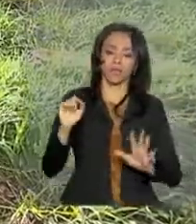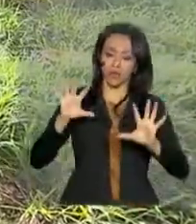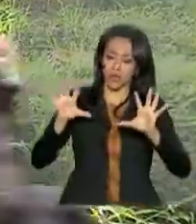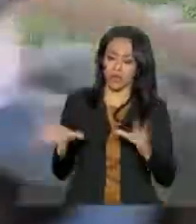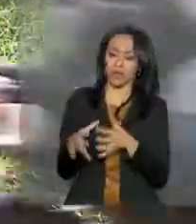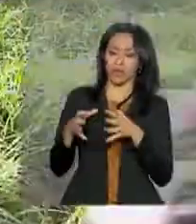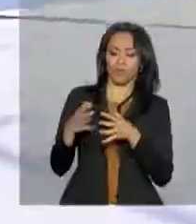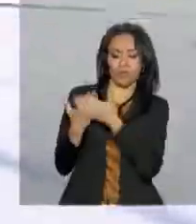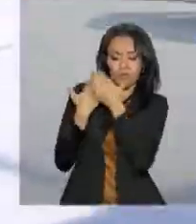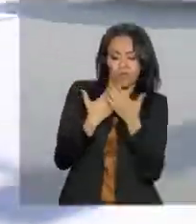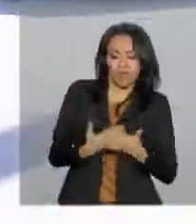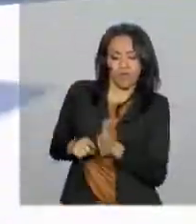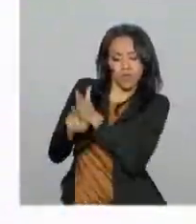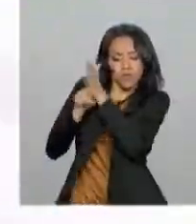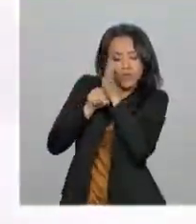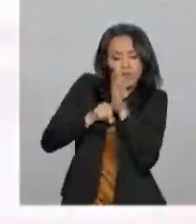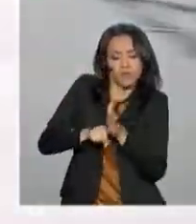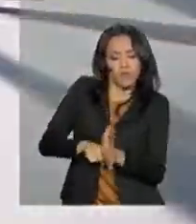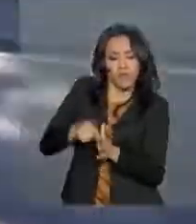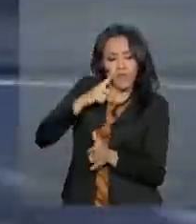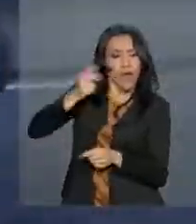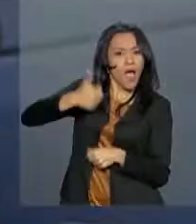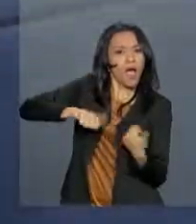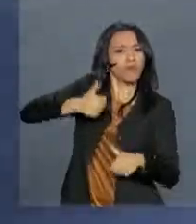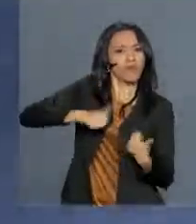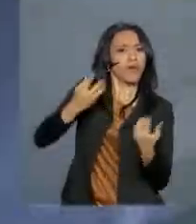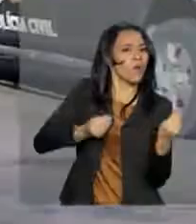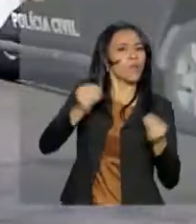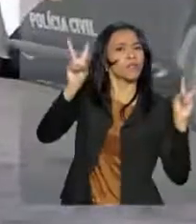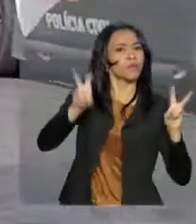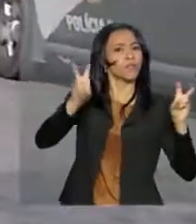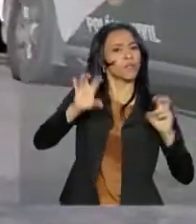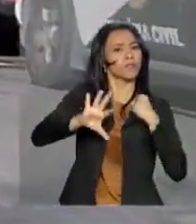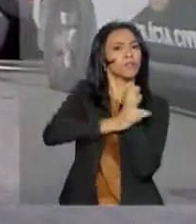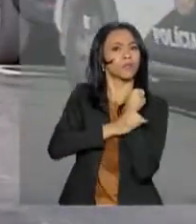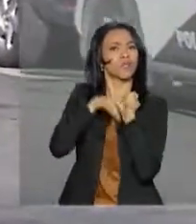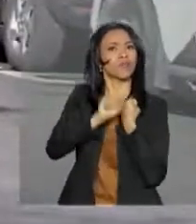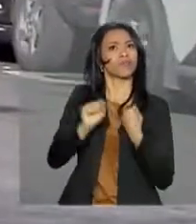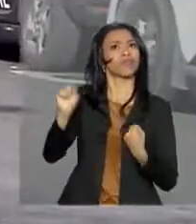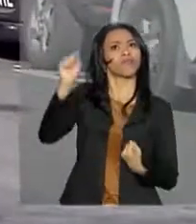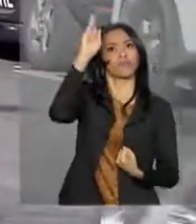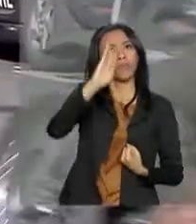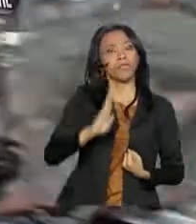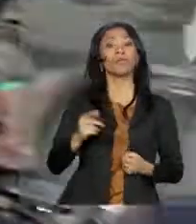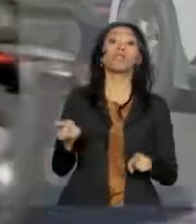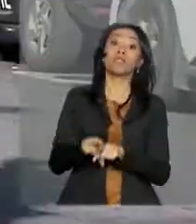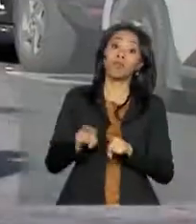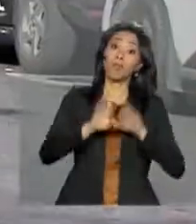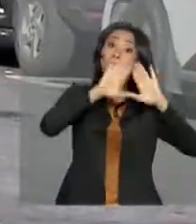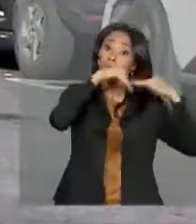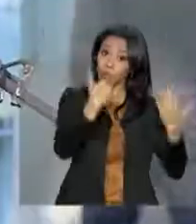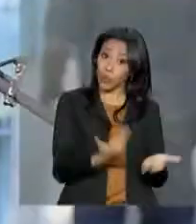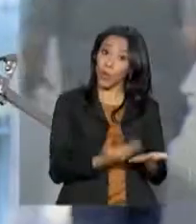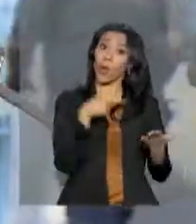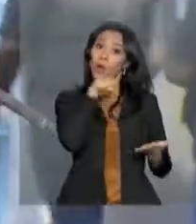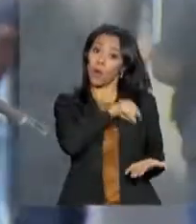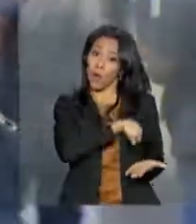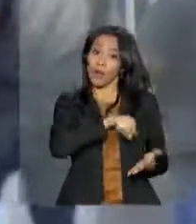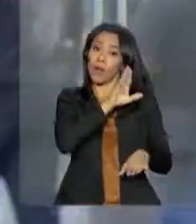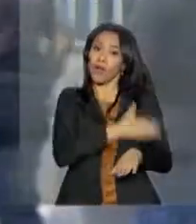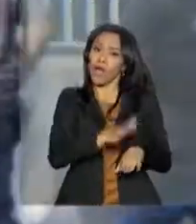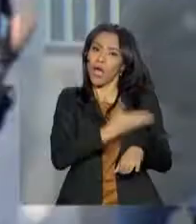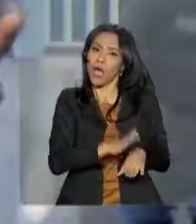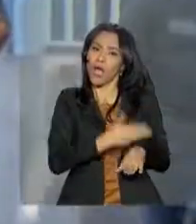Segurança Pública, que vai monitorar a evolução do tema no país, e a Escola Nacional de Segurança Pública e Inteligência, para